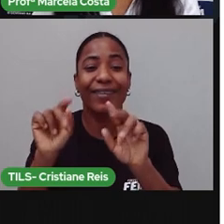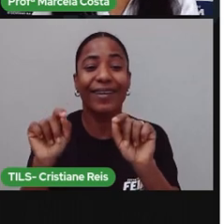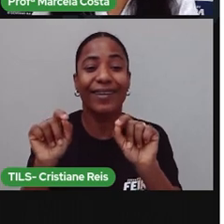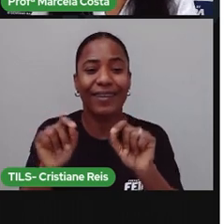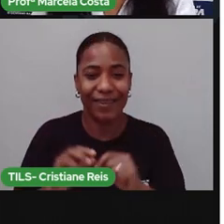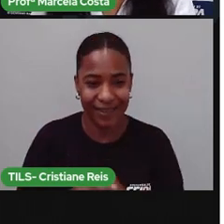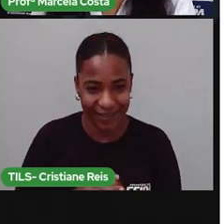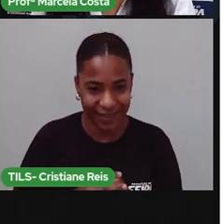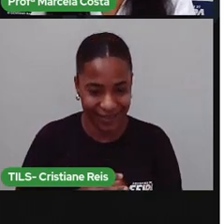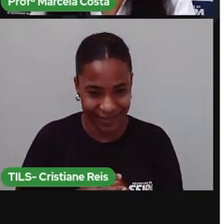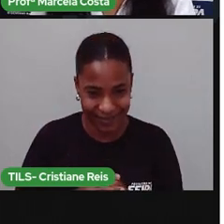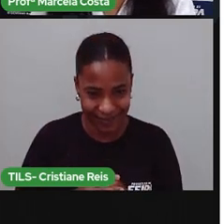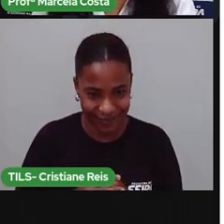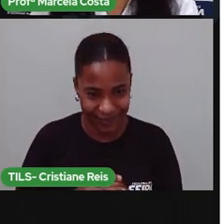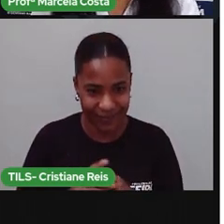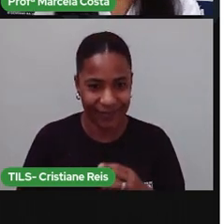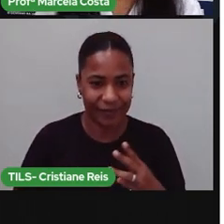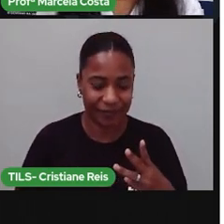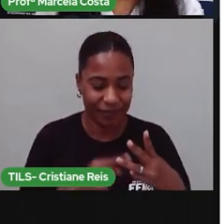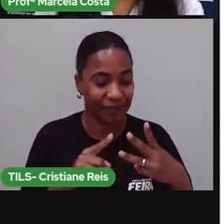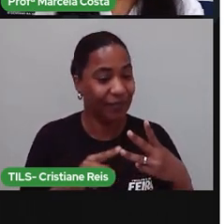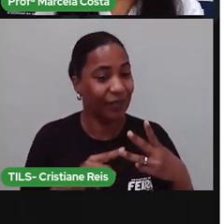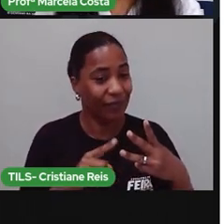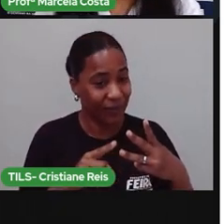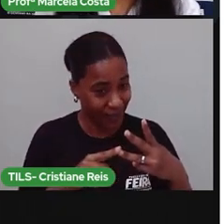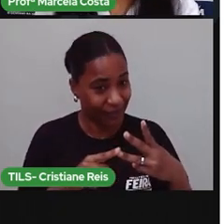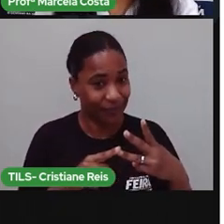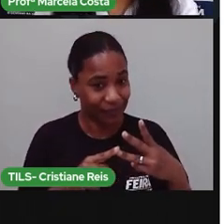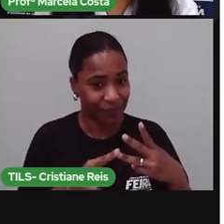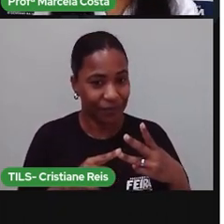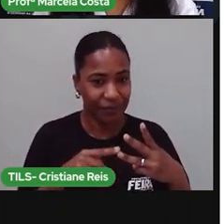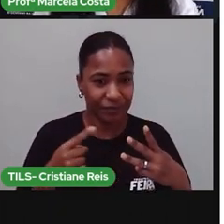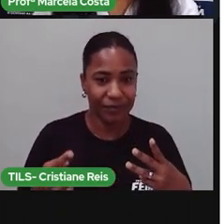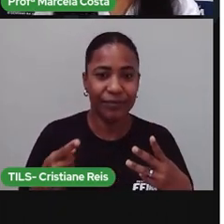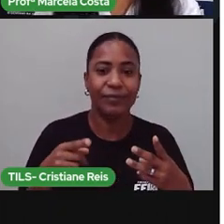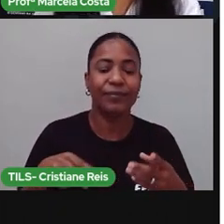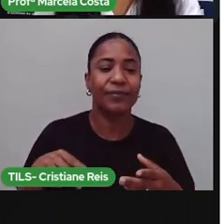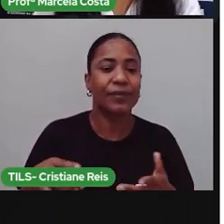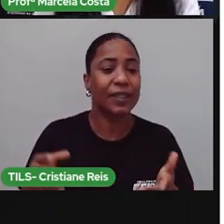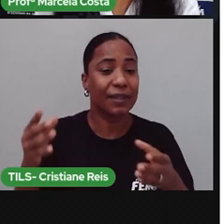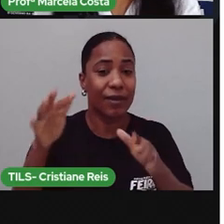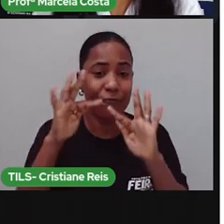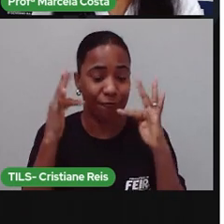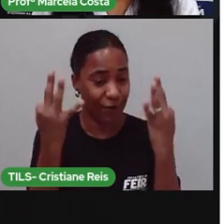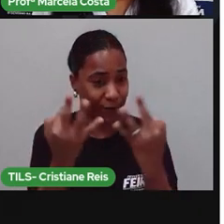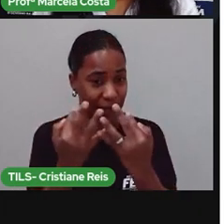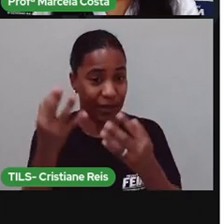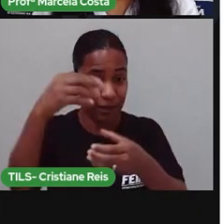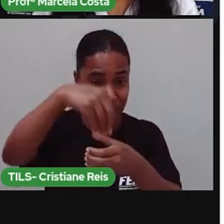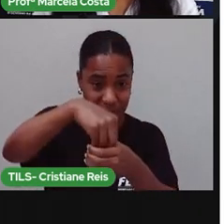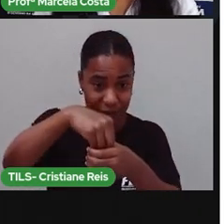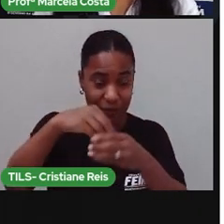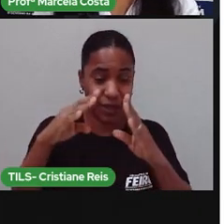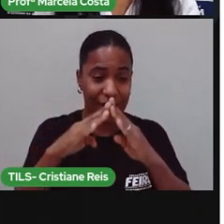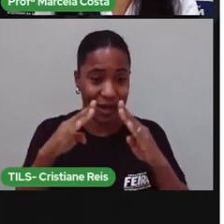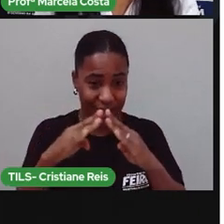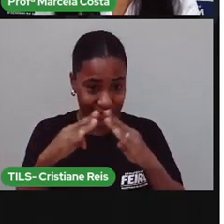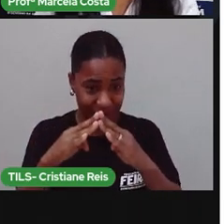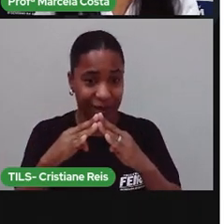Os integrantes das famílias exercem as mesmas responsabilidades em famílias diferentes?